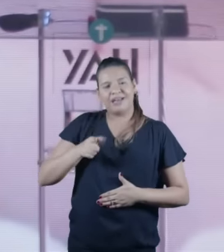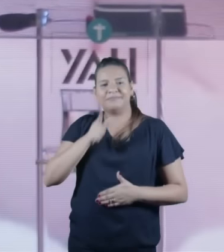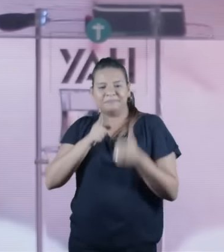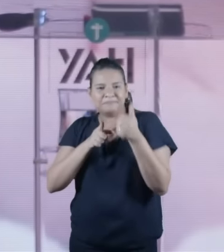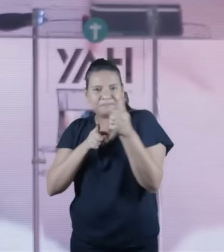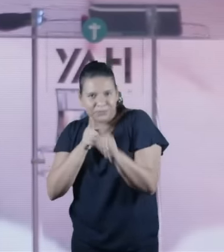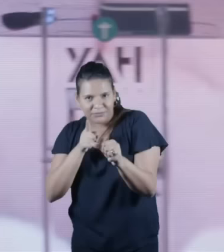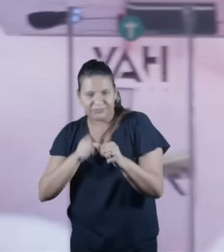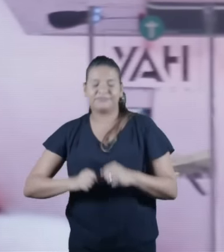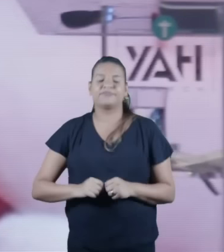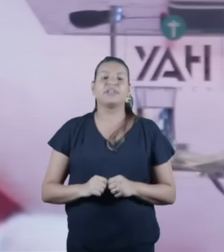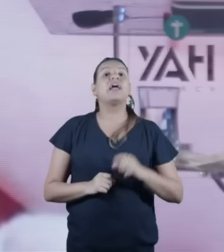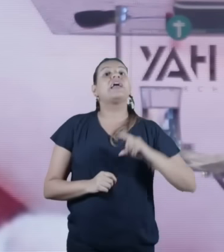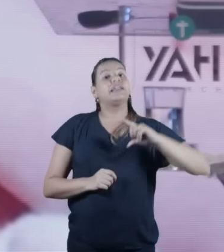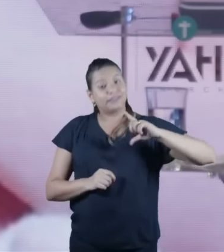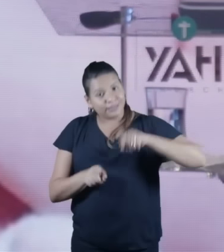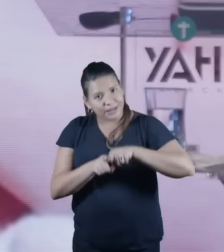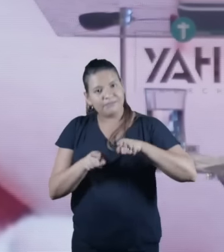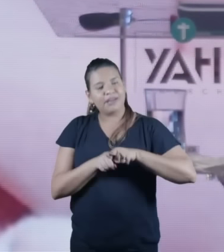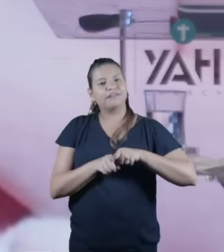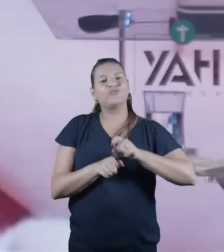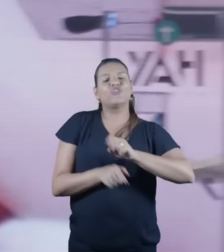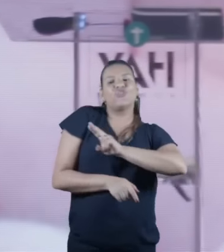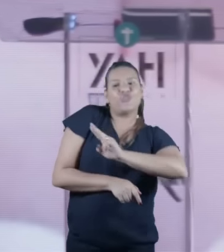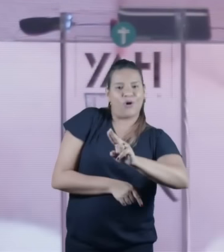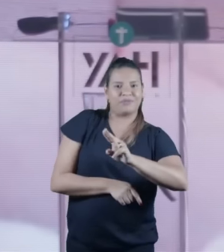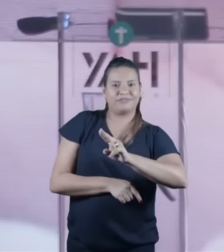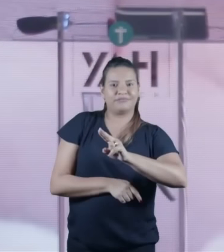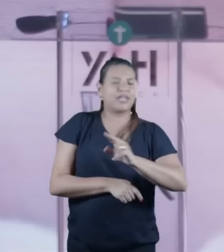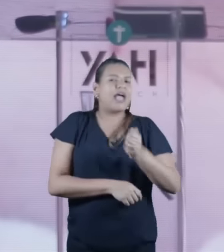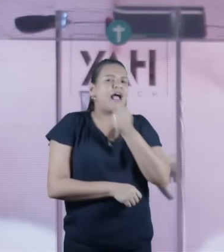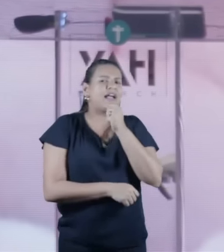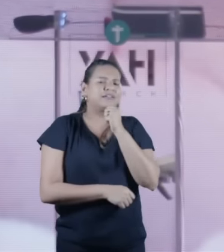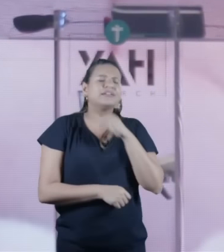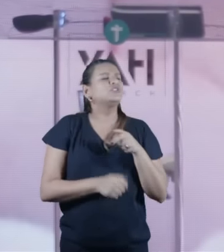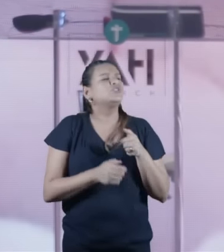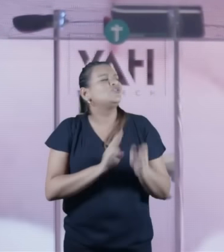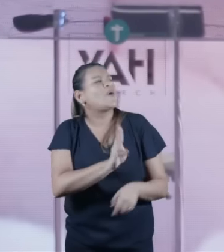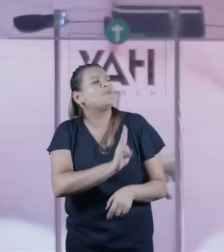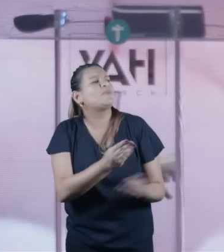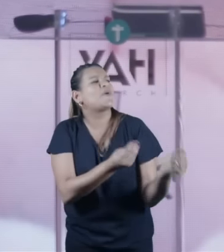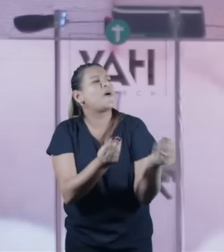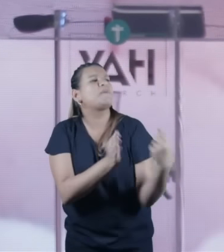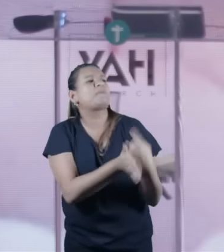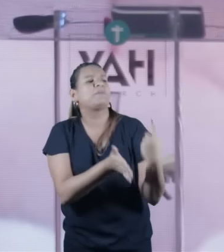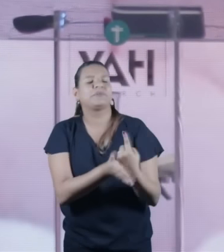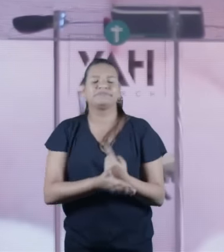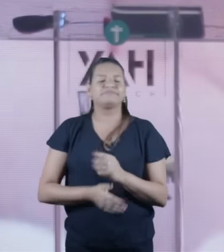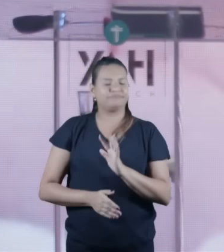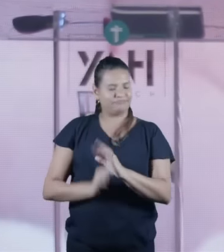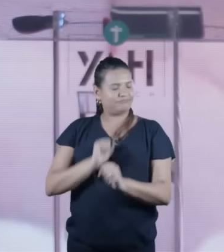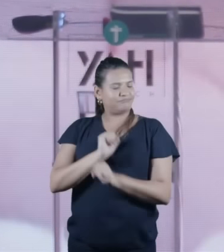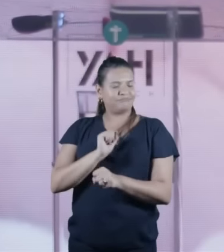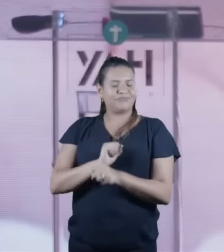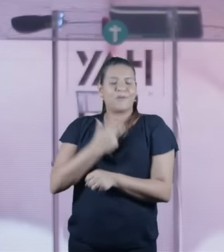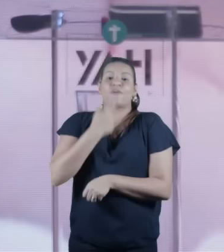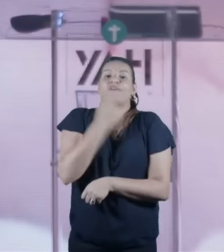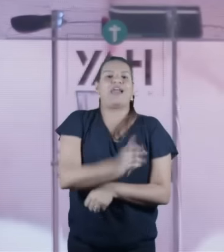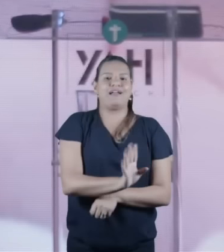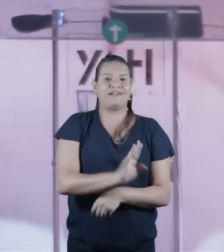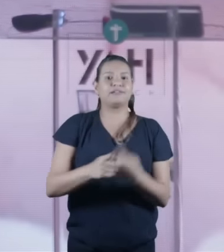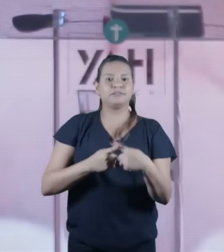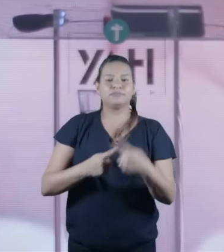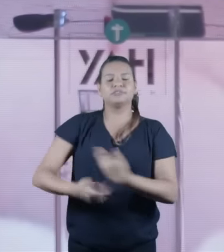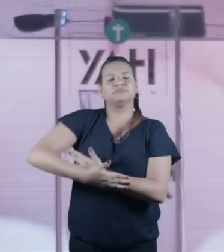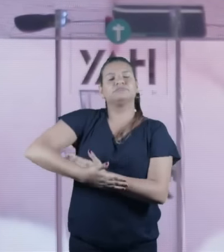mundo perguntava, Aline, qual vai ser o nome do bebê? Qual vai ser o nome do bebê? Tu já escolheu? A gente escolheu, mas a gente não pode contar. A